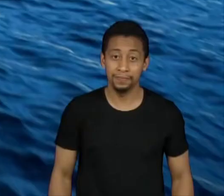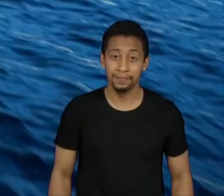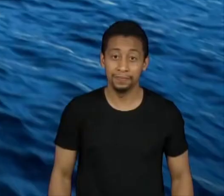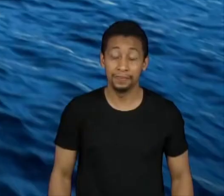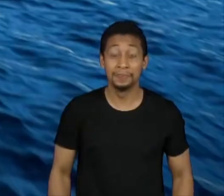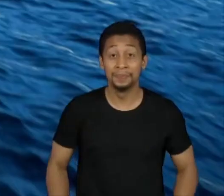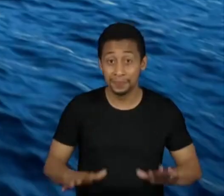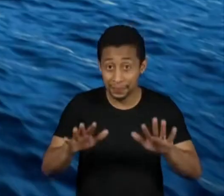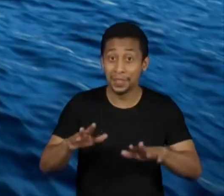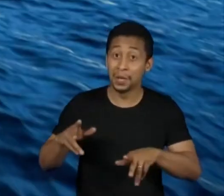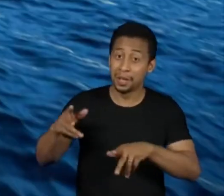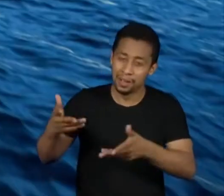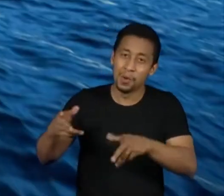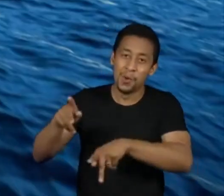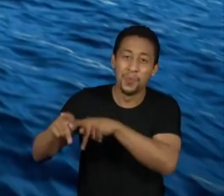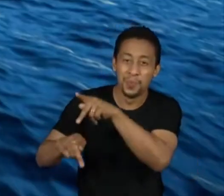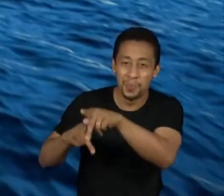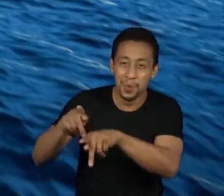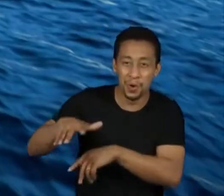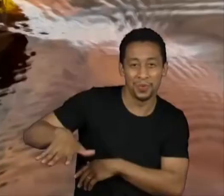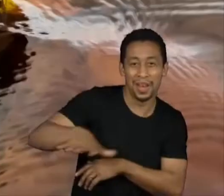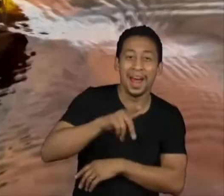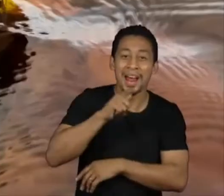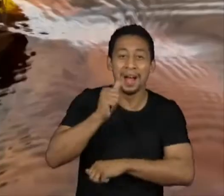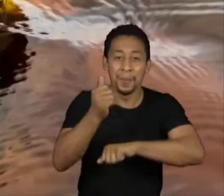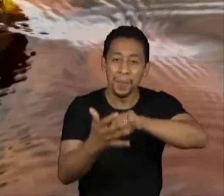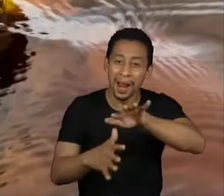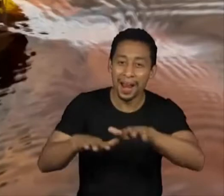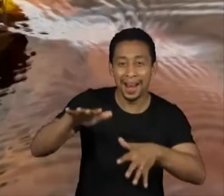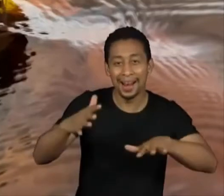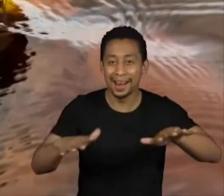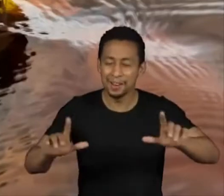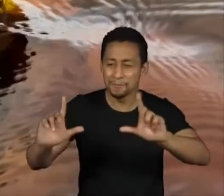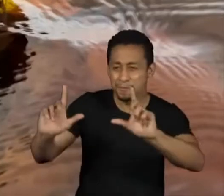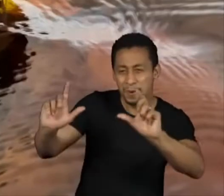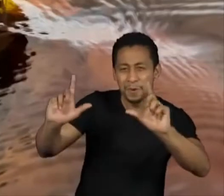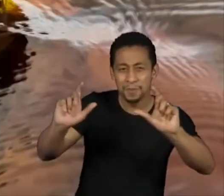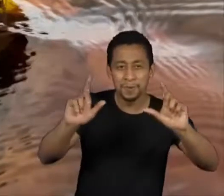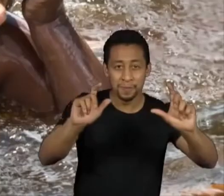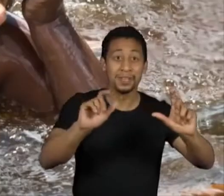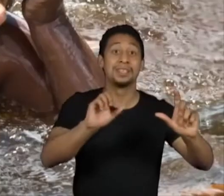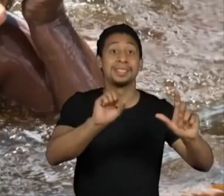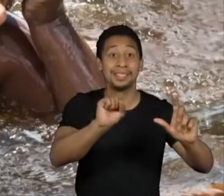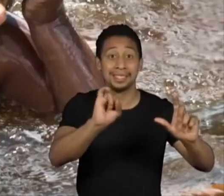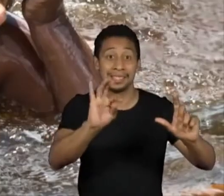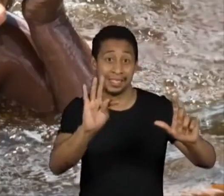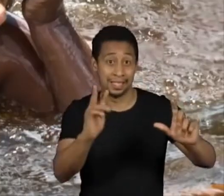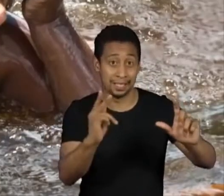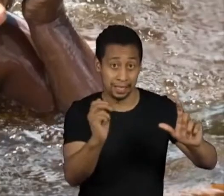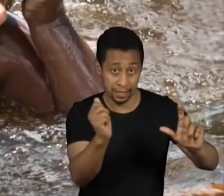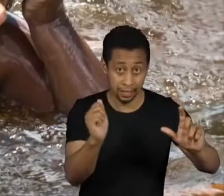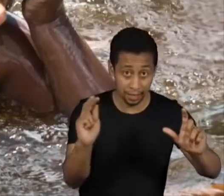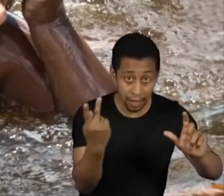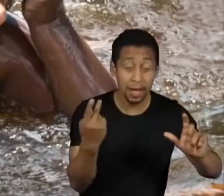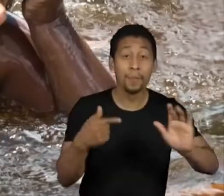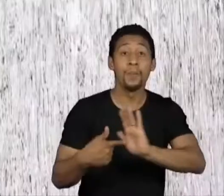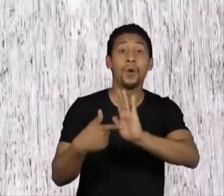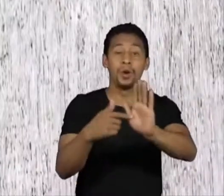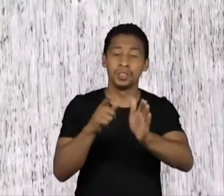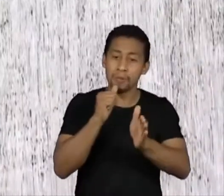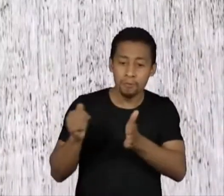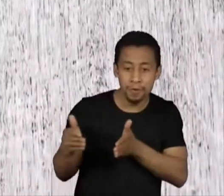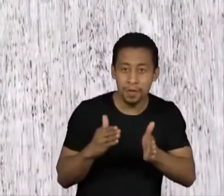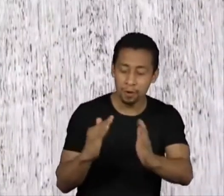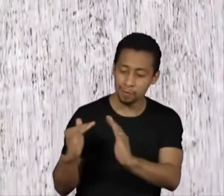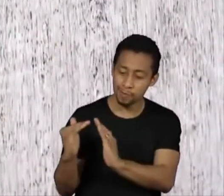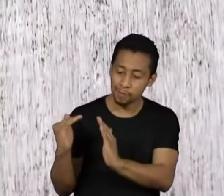Povos das Águas foi o primeiro projeto de cita na Amazônia, um estudo sobre os povos ribeirinhos. O